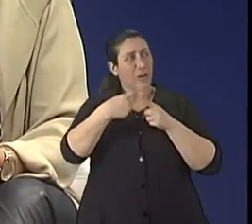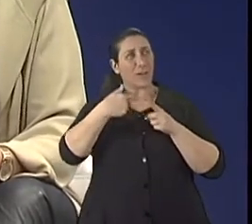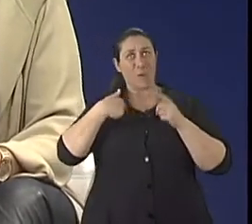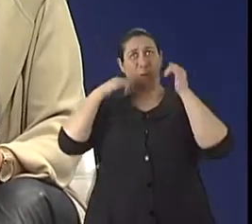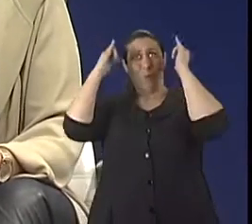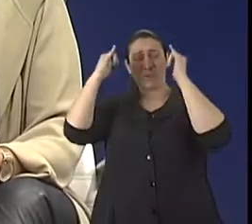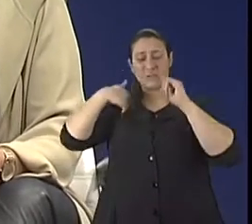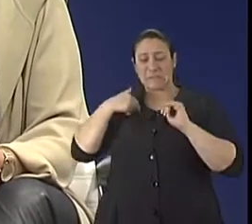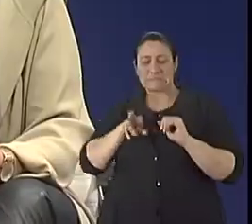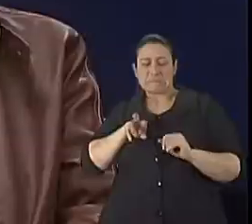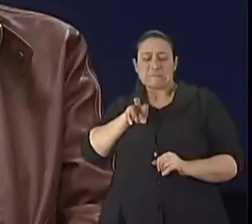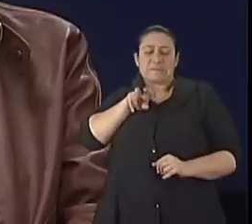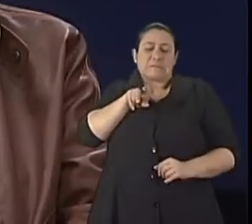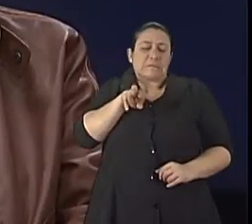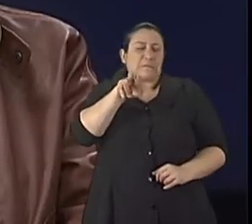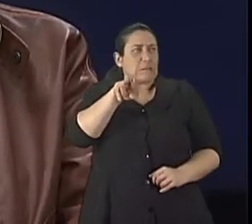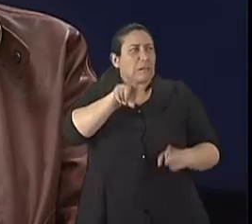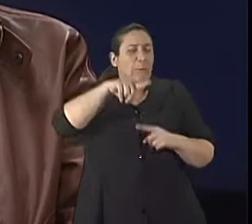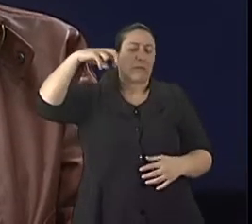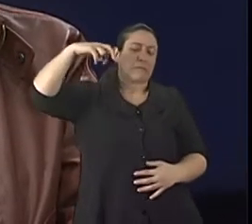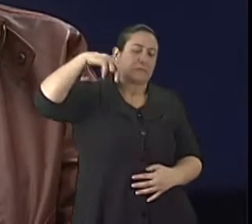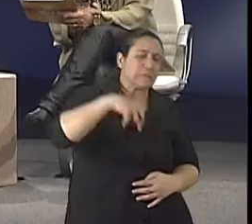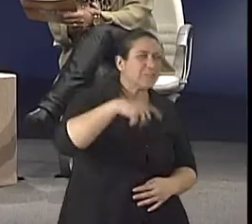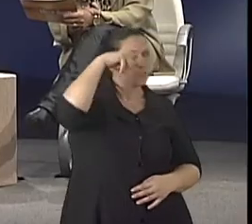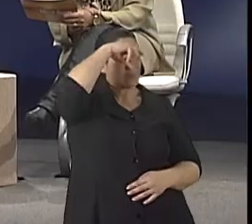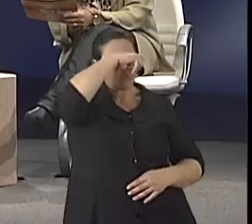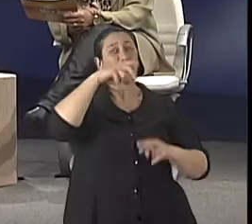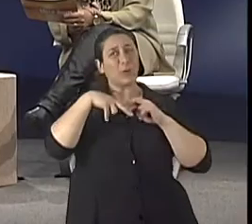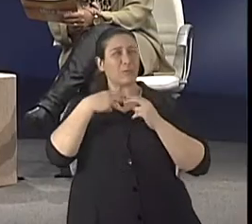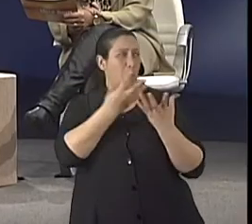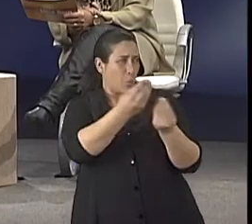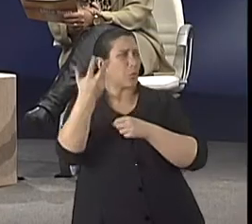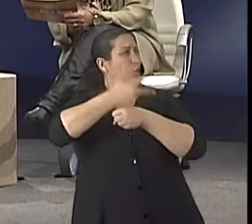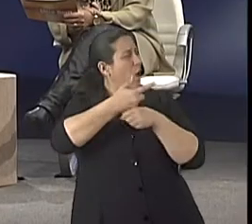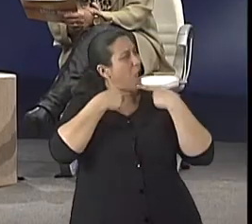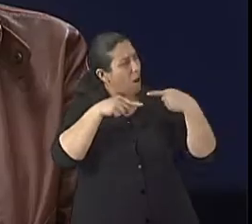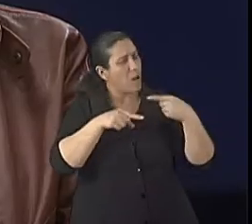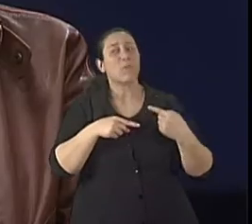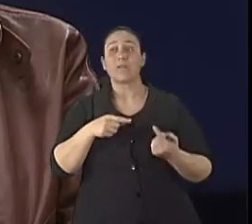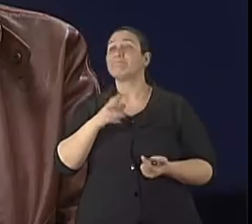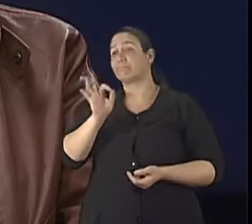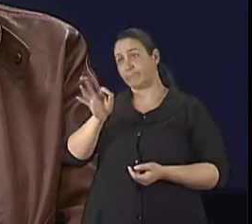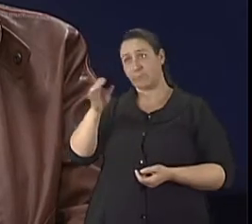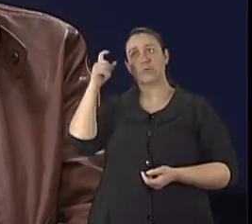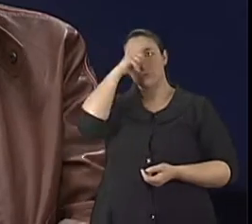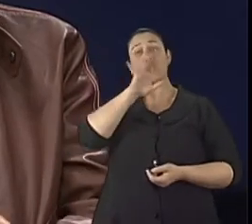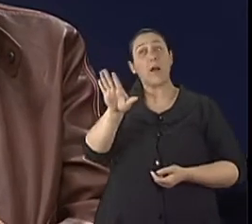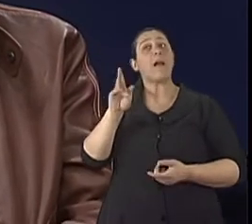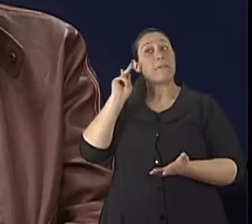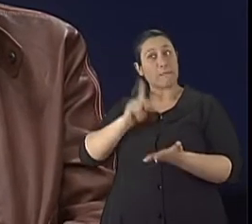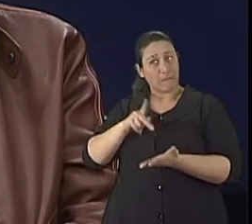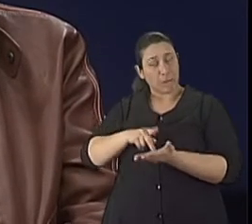calçada para subir no ônibus. Sim. Isso dificulta para os idosos? Dificulta bastante. Mas, na verdade,